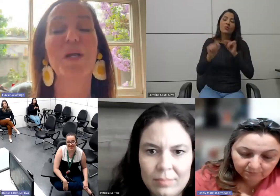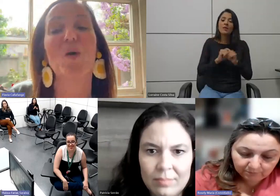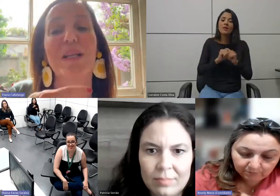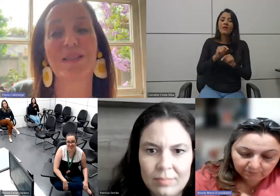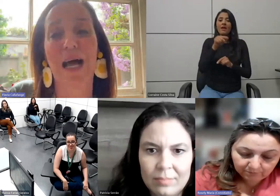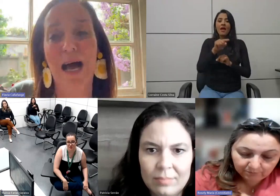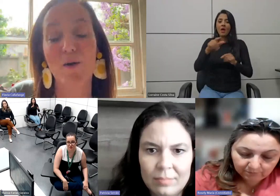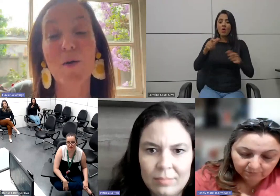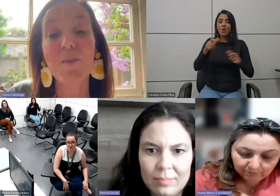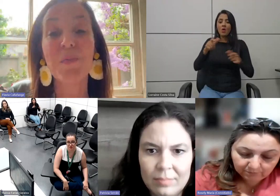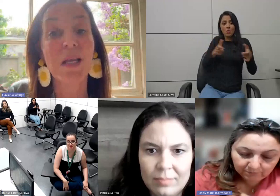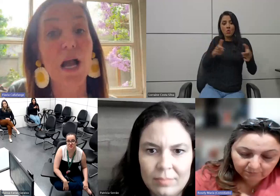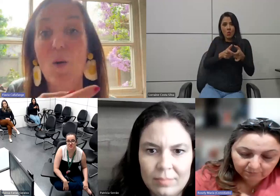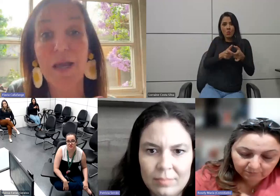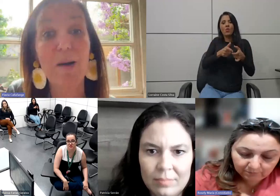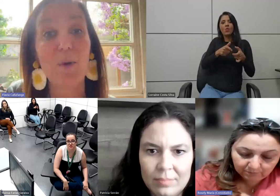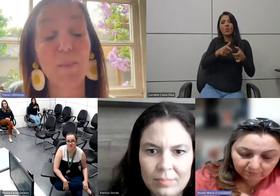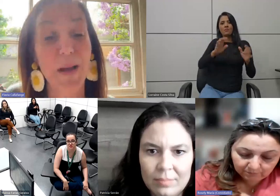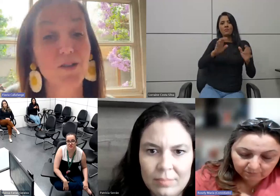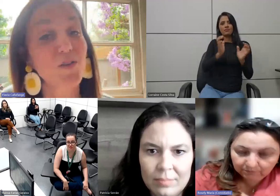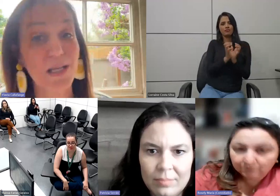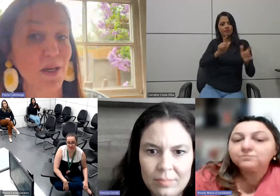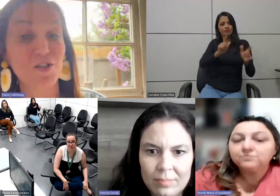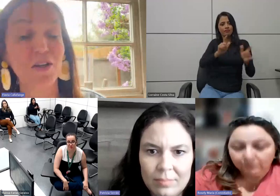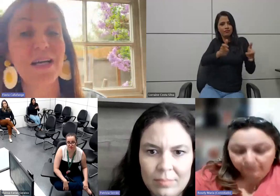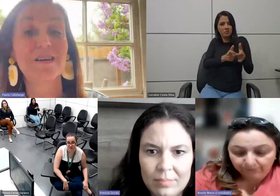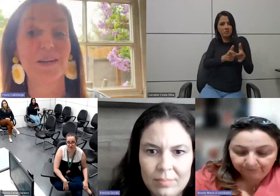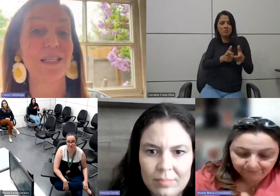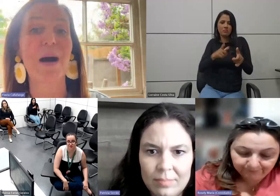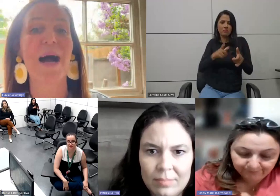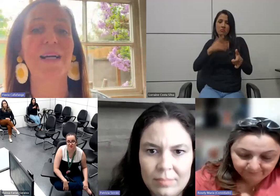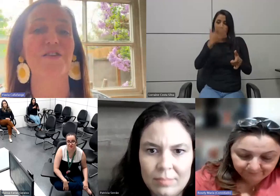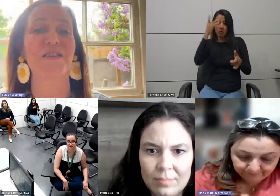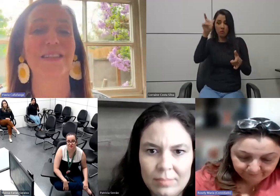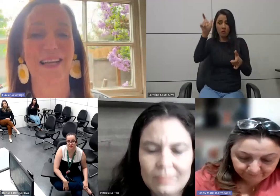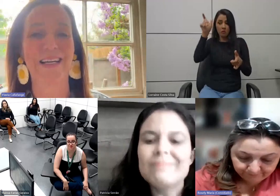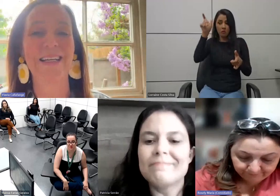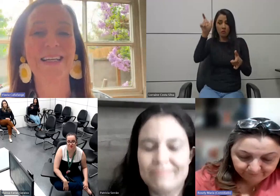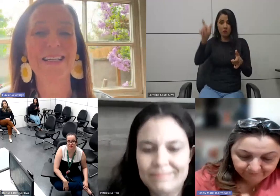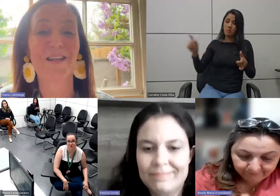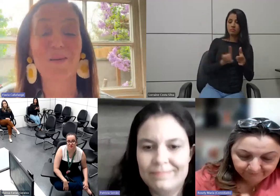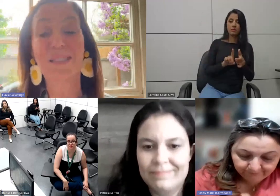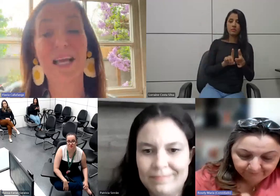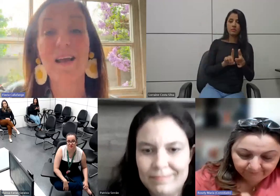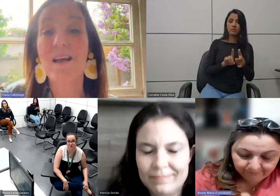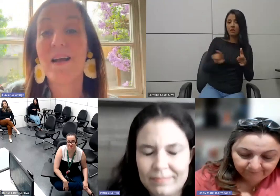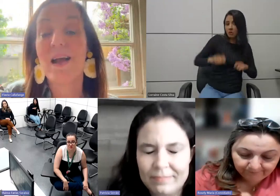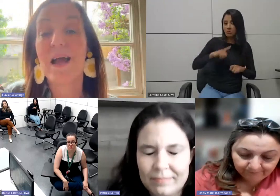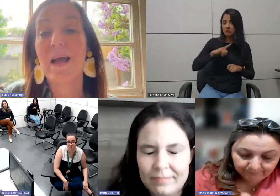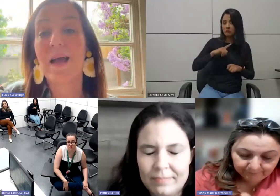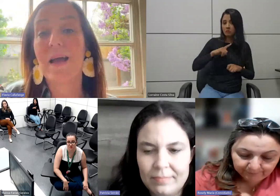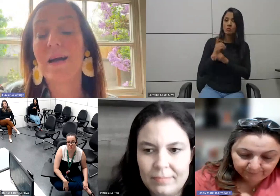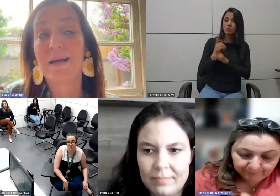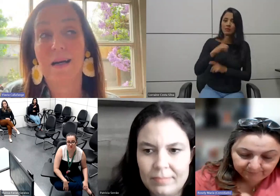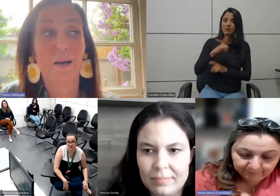grupo minoritário que a qualquer momento você pode fazer parte né então assim